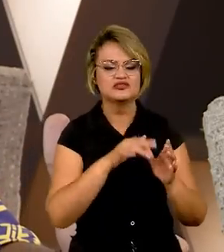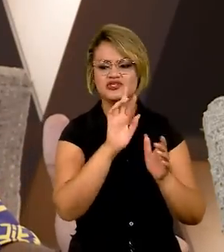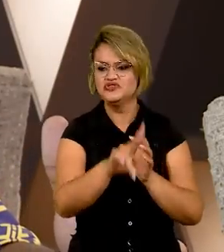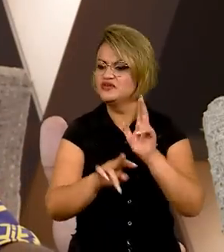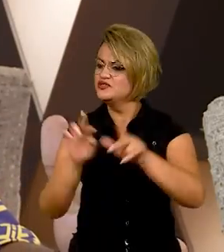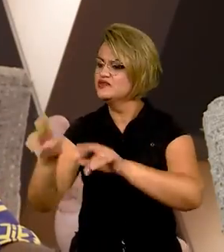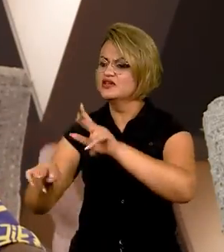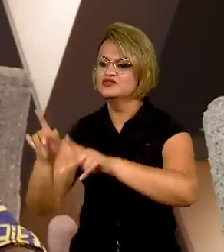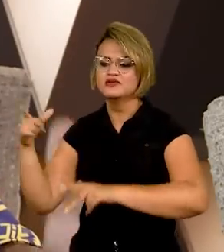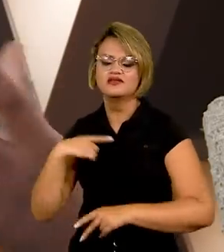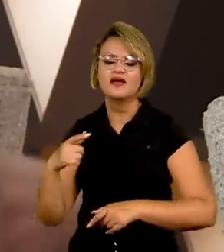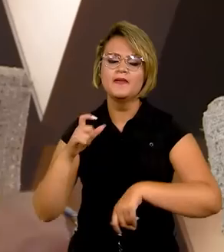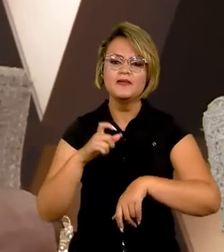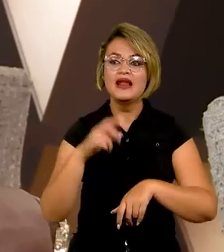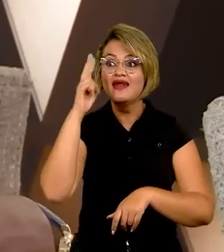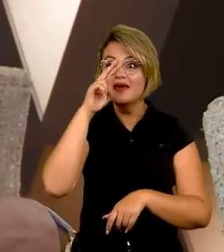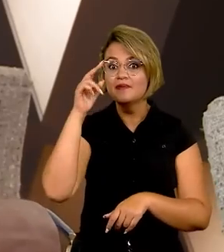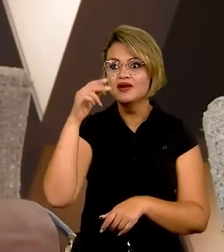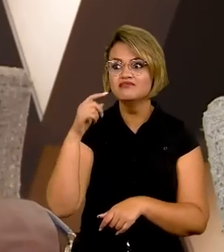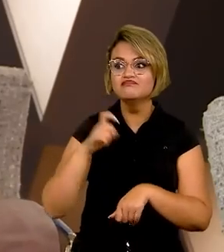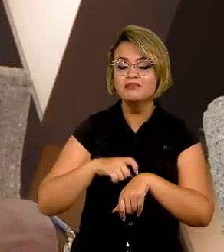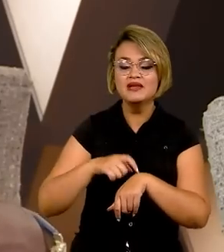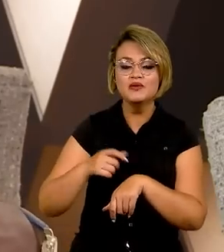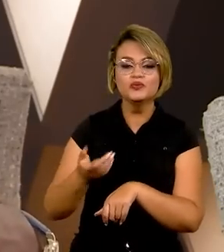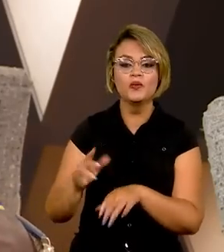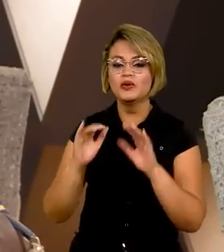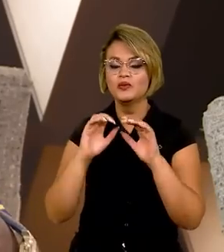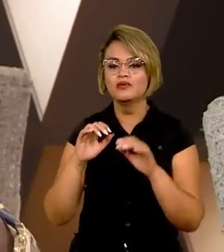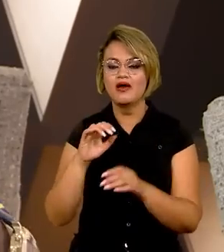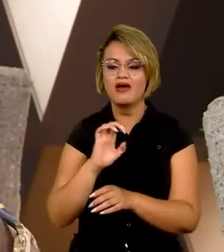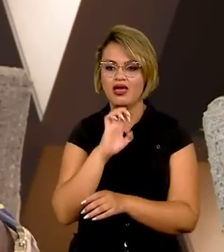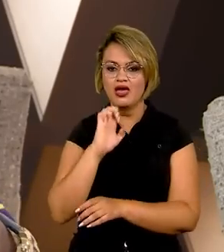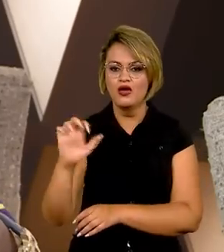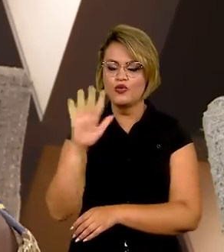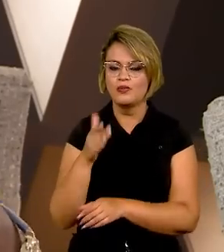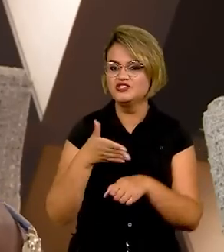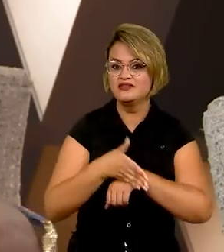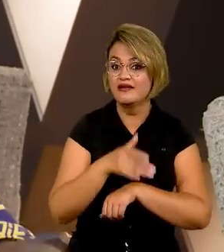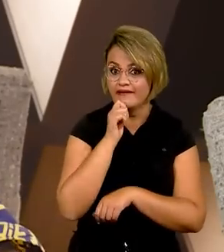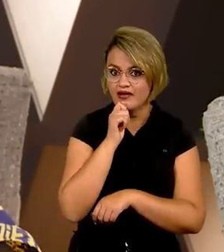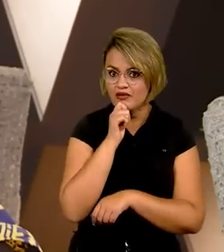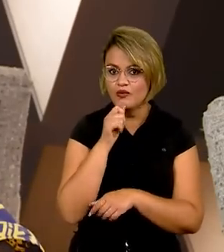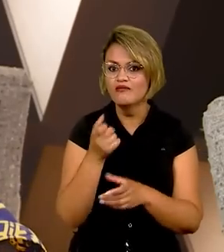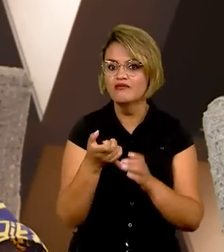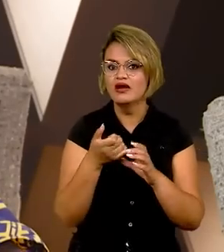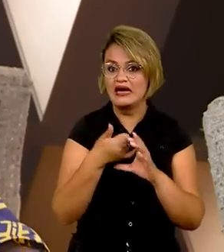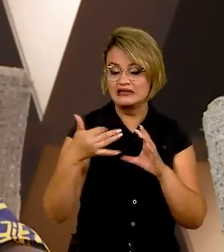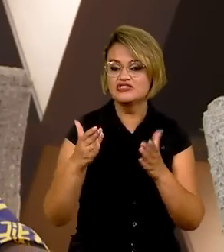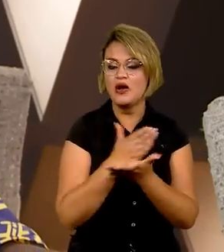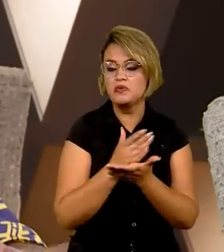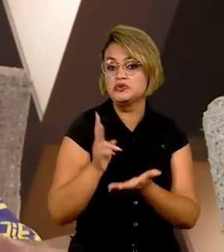a períodos anteriores à chegada dos europeus no continente. E isto, quando,